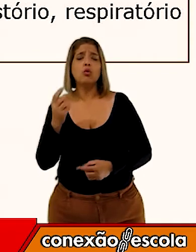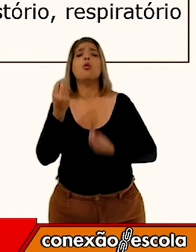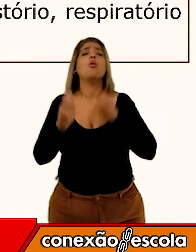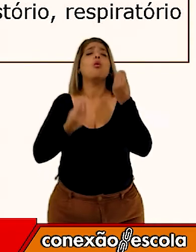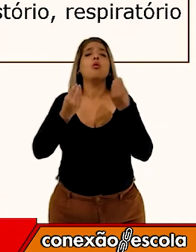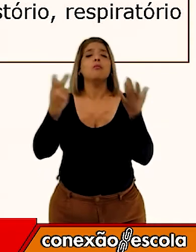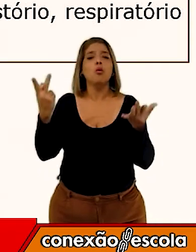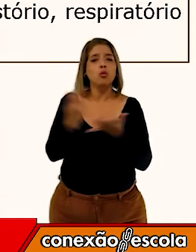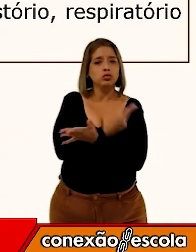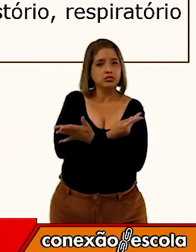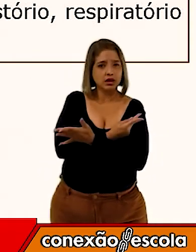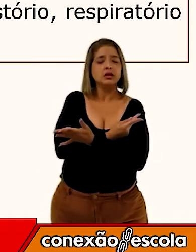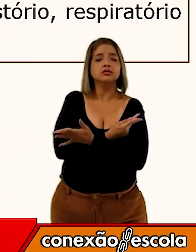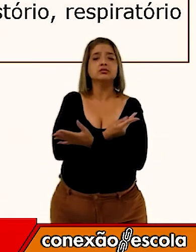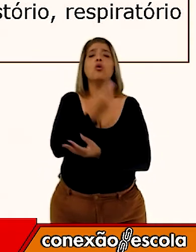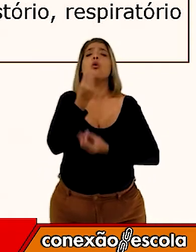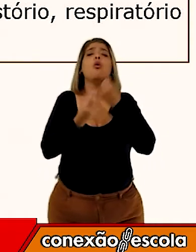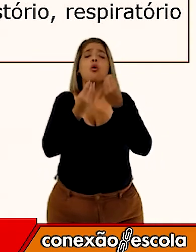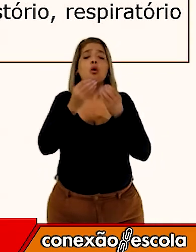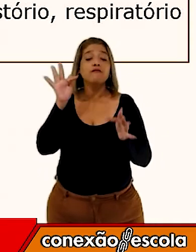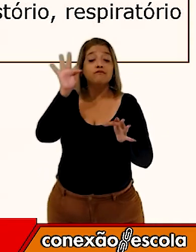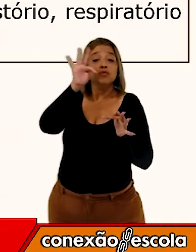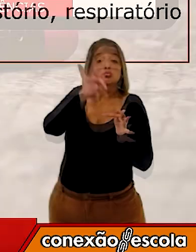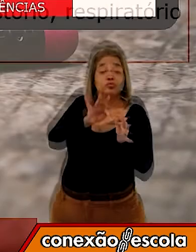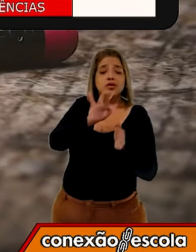cada um desses sistemas?